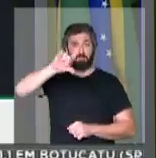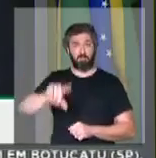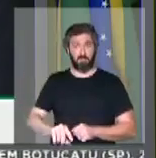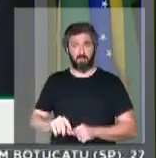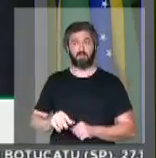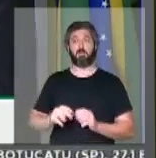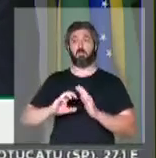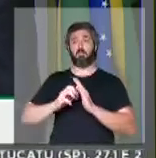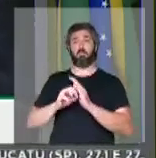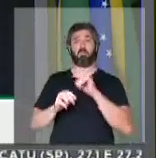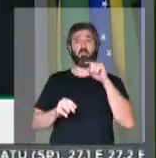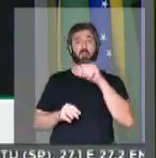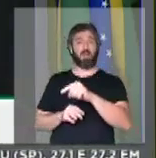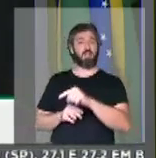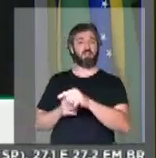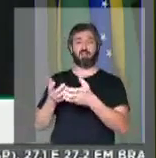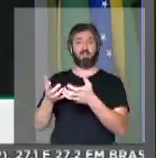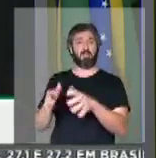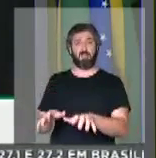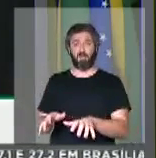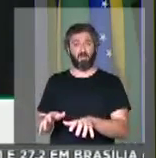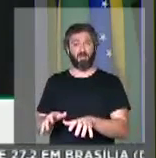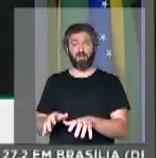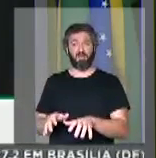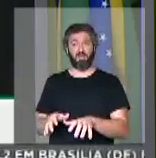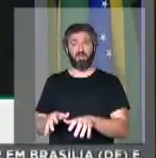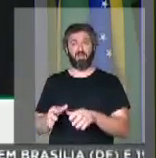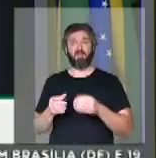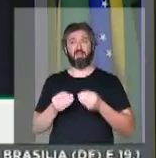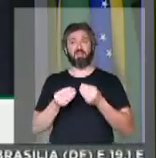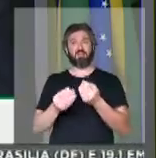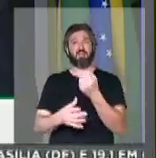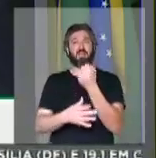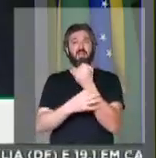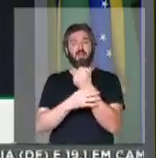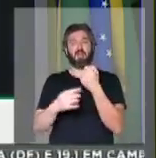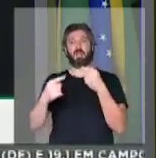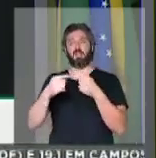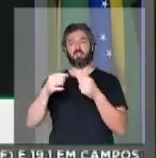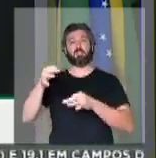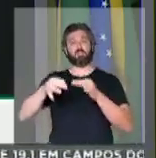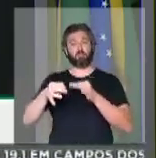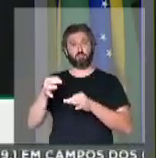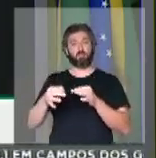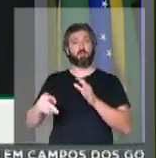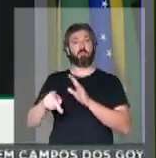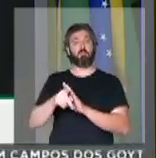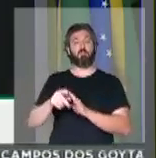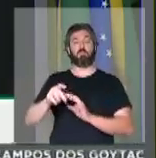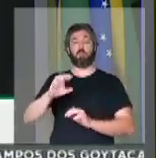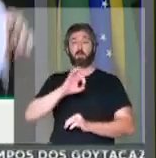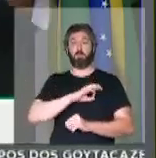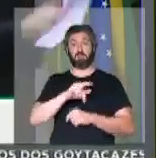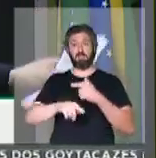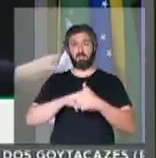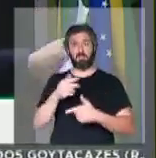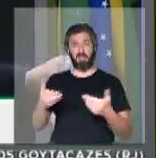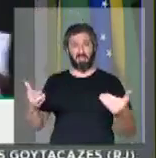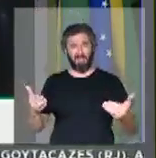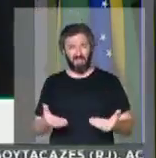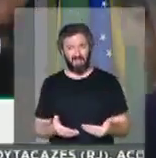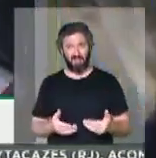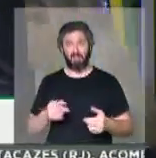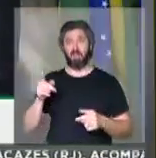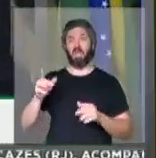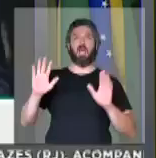aqueles partidos que não querem dar a garantia jurídica para que os policiais possam trabalhar, eles agora